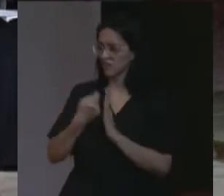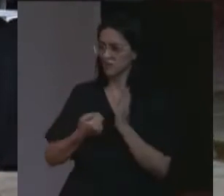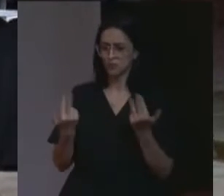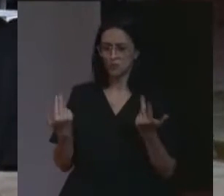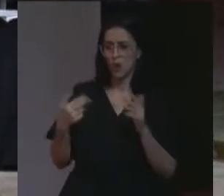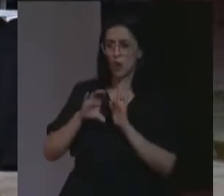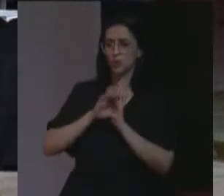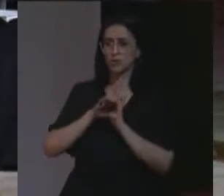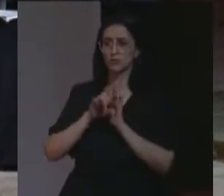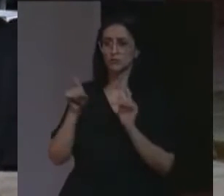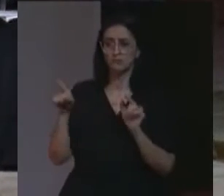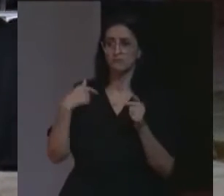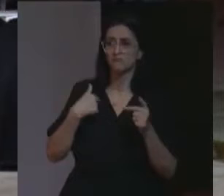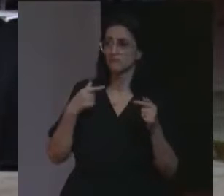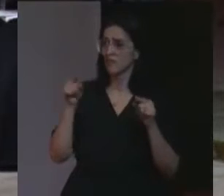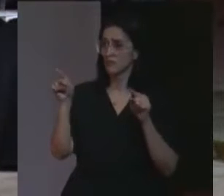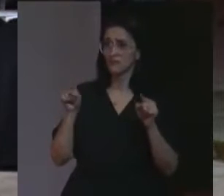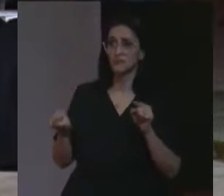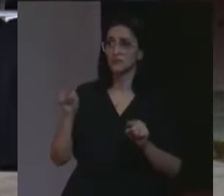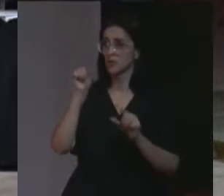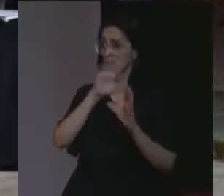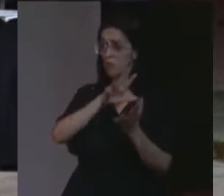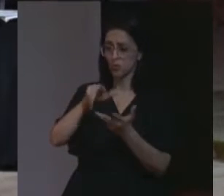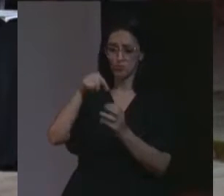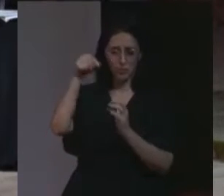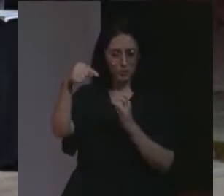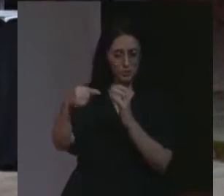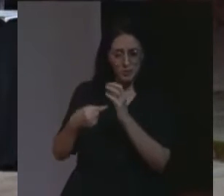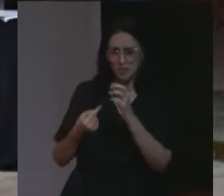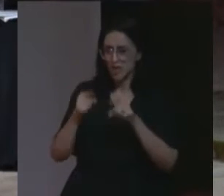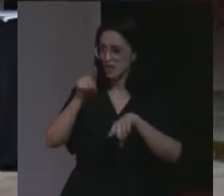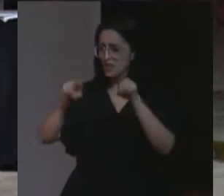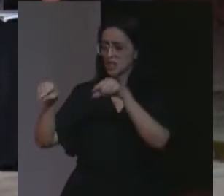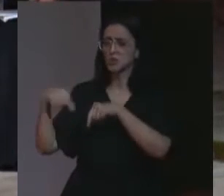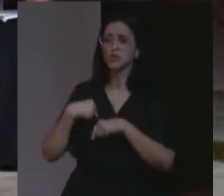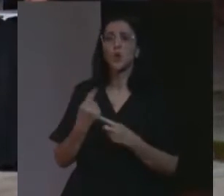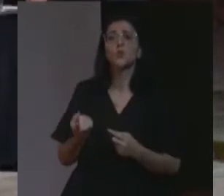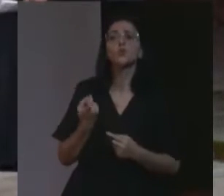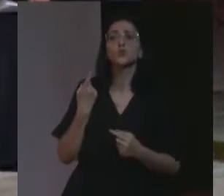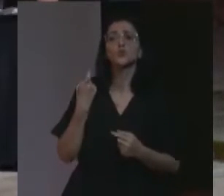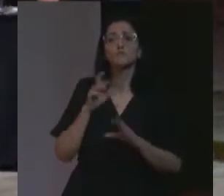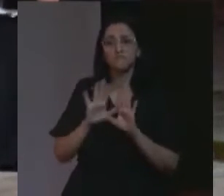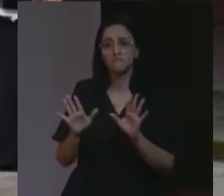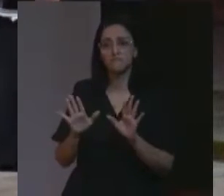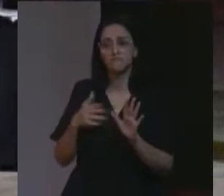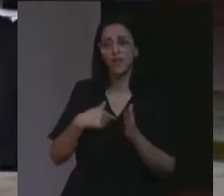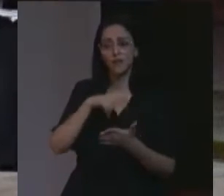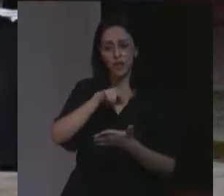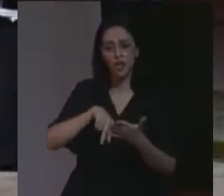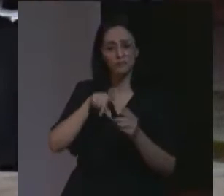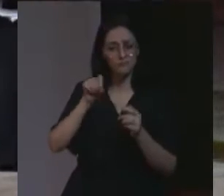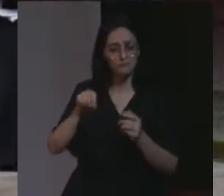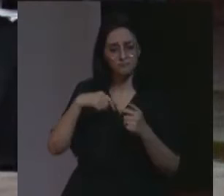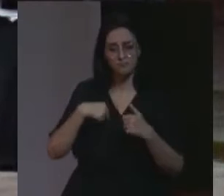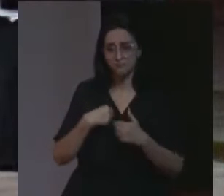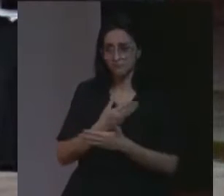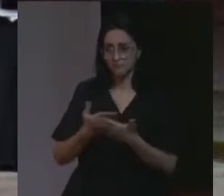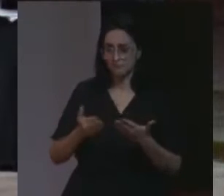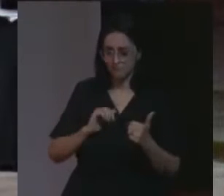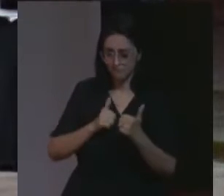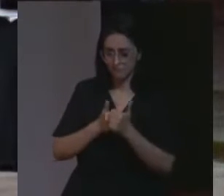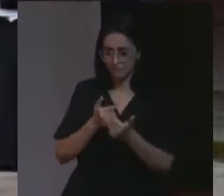conceito que em cada lugar do mundo sofre variações, ele é um conceito único. E eu vou ler aqui, para se